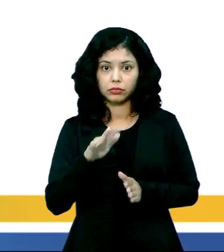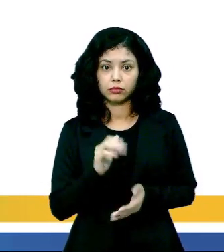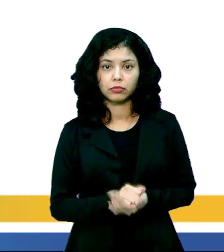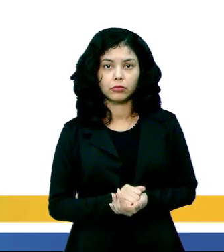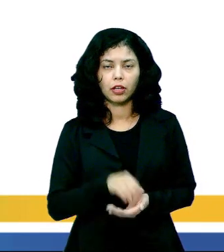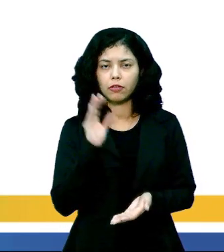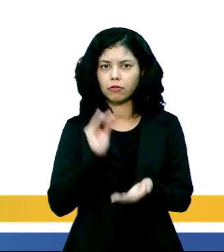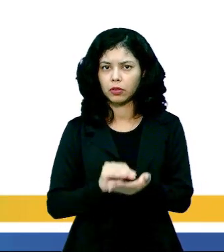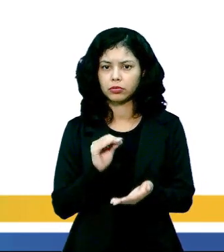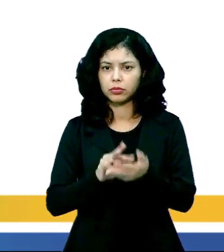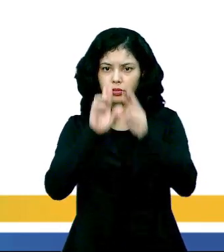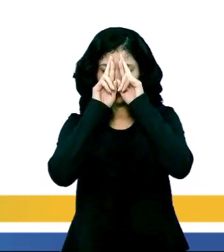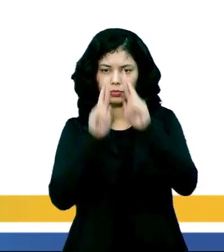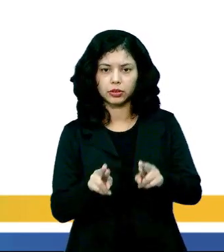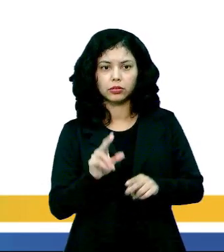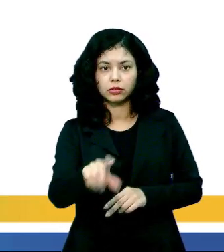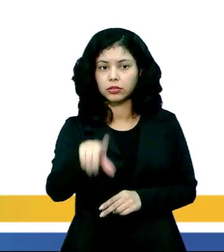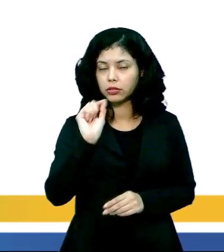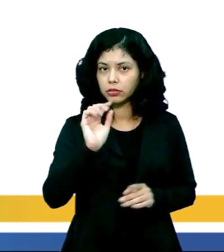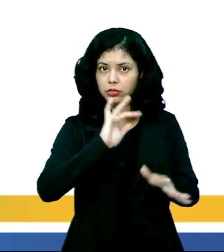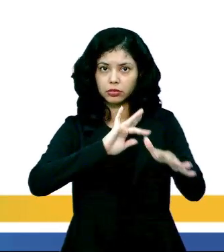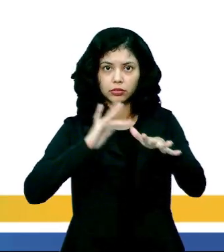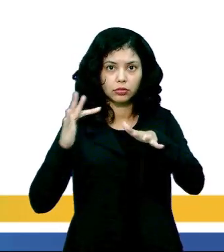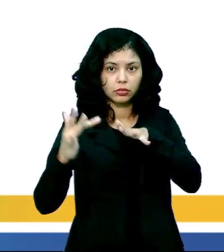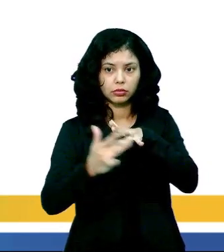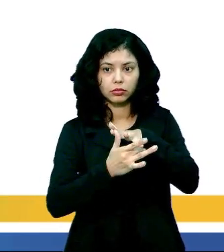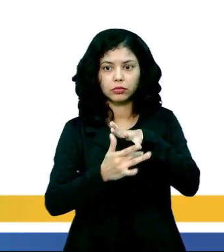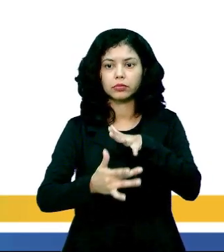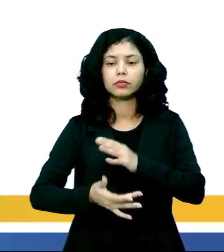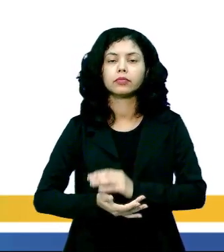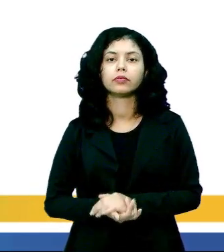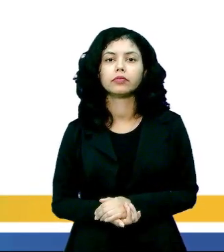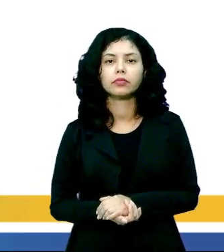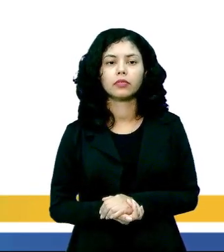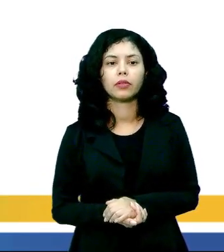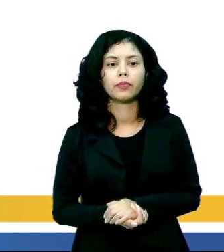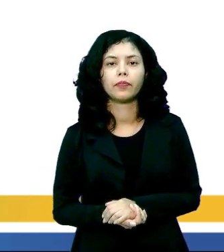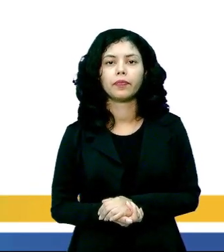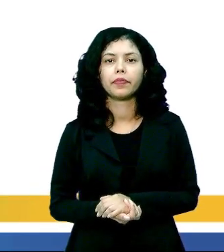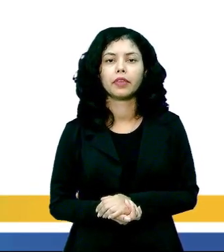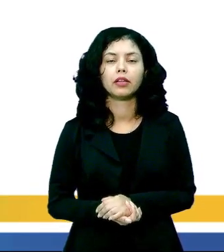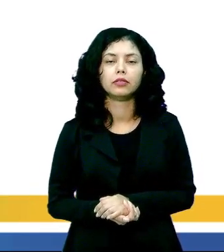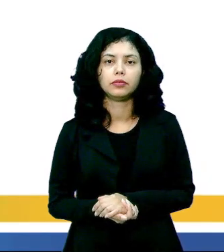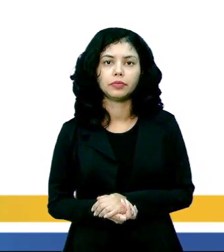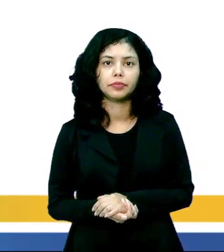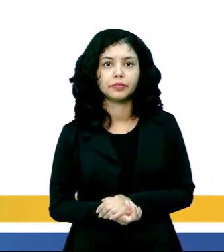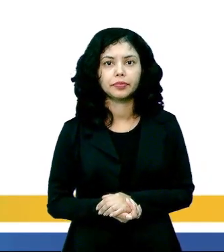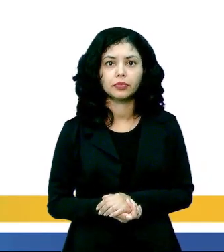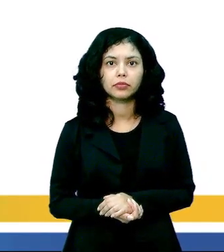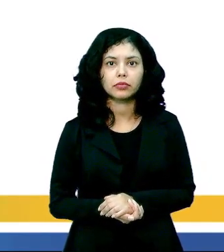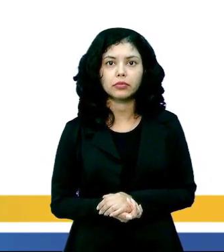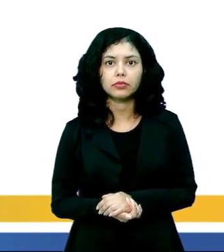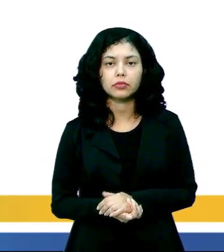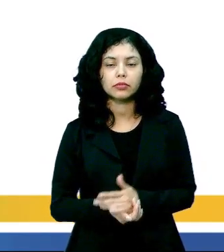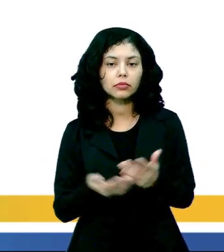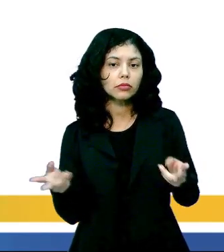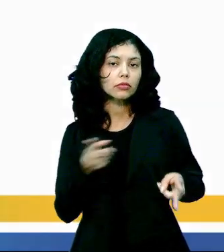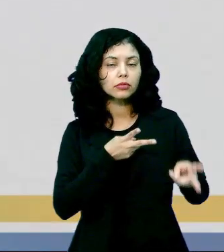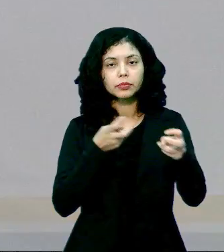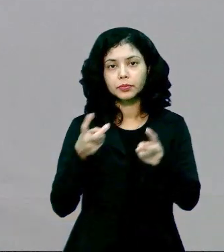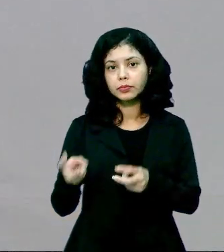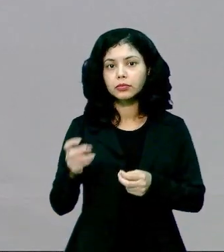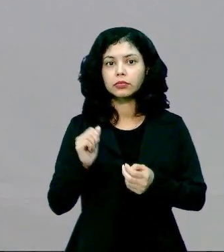e desrespeitosos sobre a escolha nas redes sociais. Então